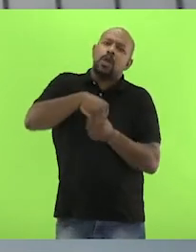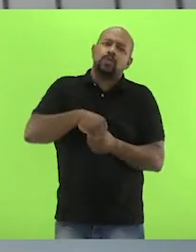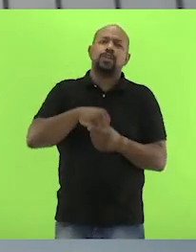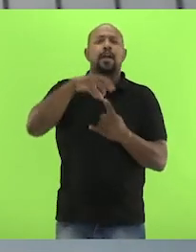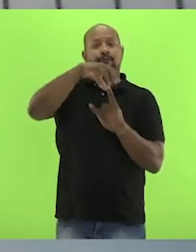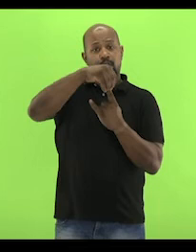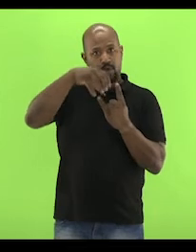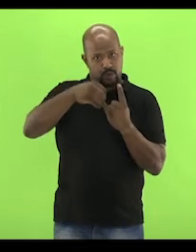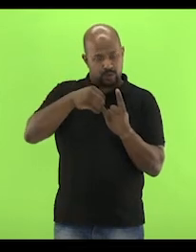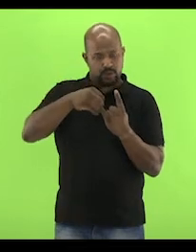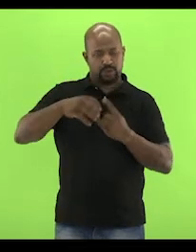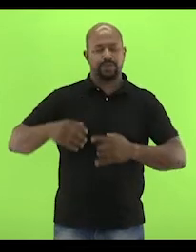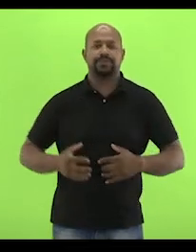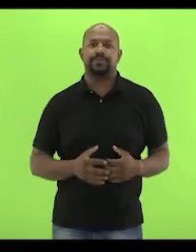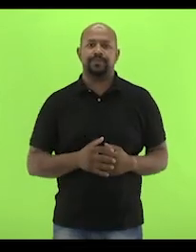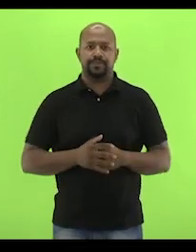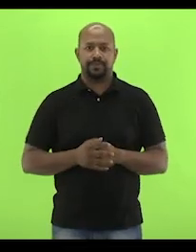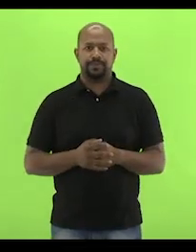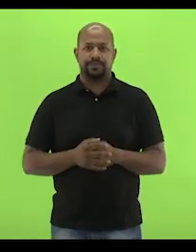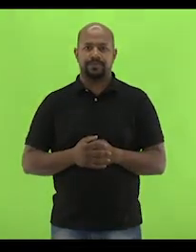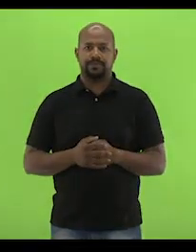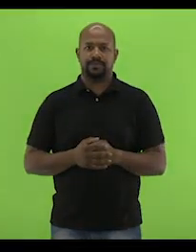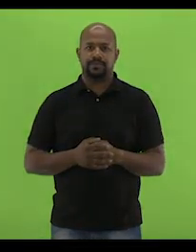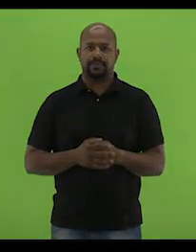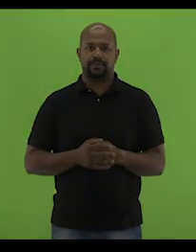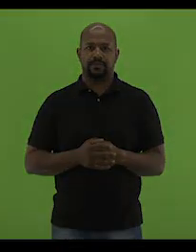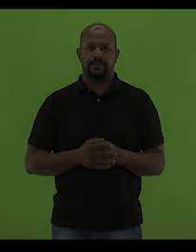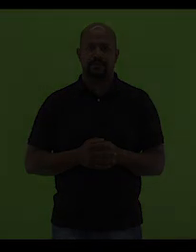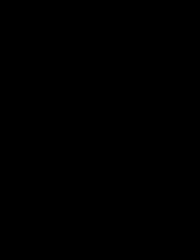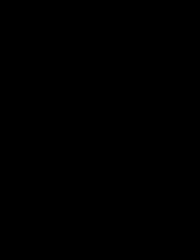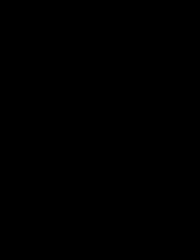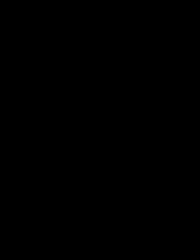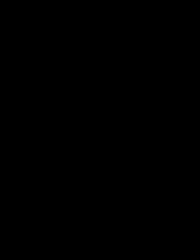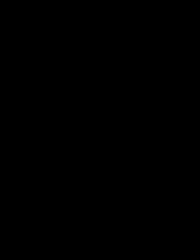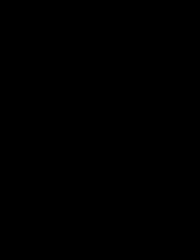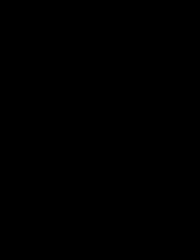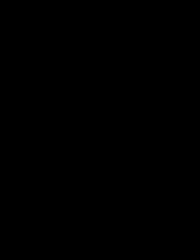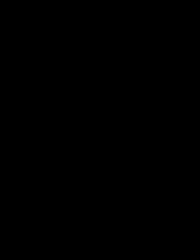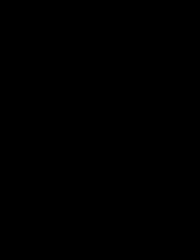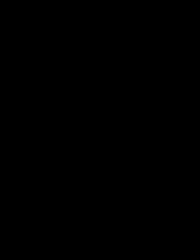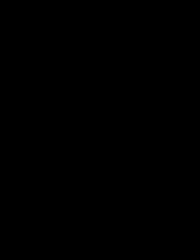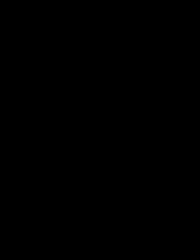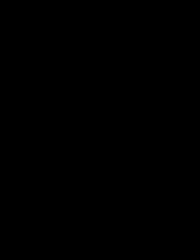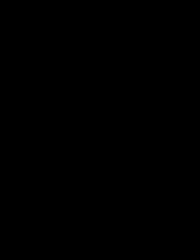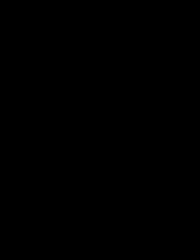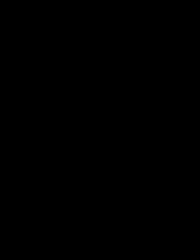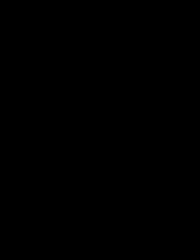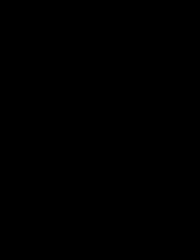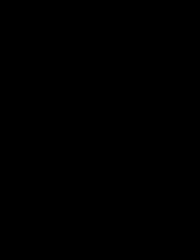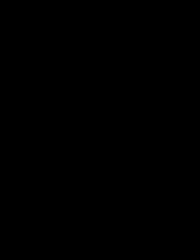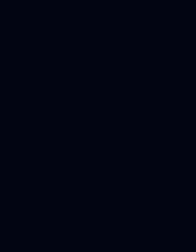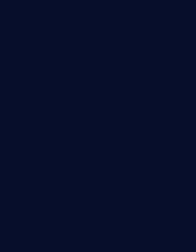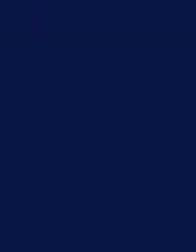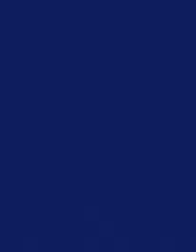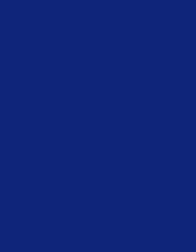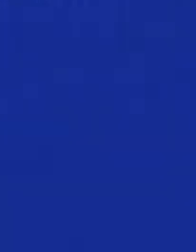Cruz, Fiocruz. Equipe Amanda Queiroz Bastos, Catarina Macedo Lopes, Simone Caldas Teves.